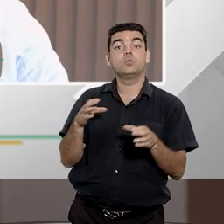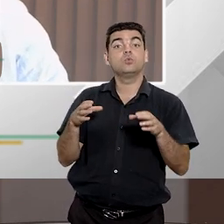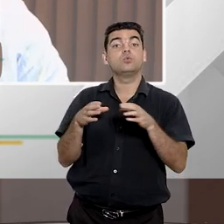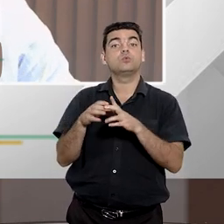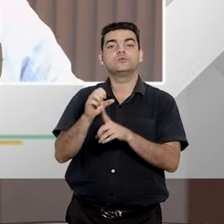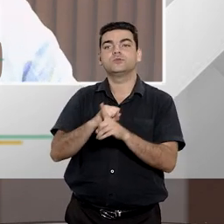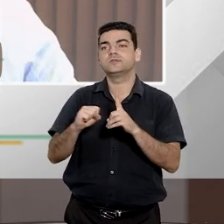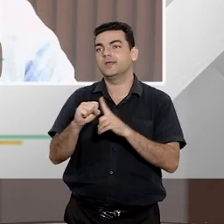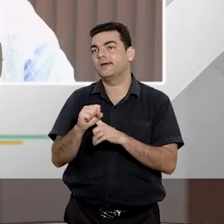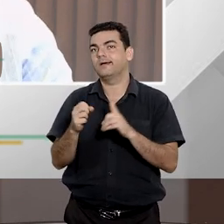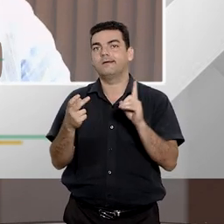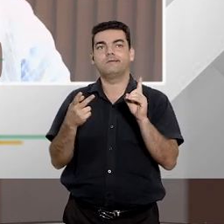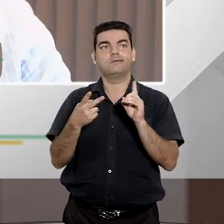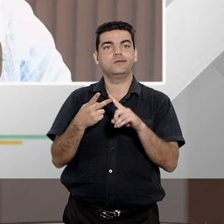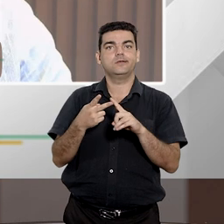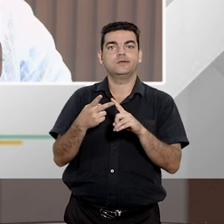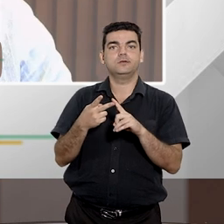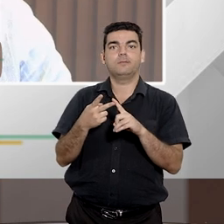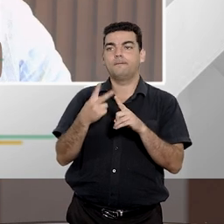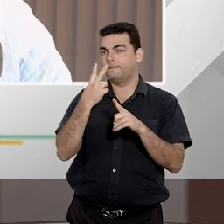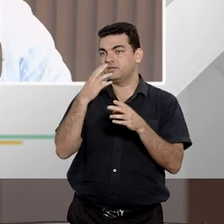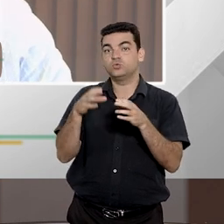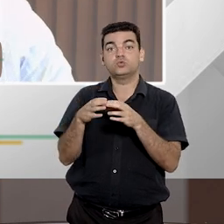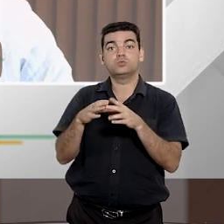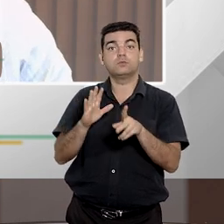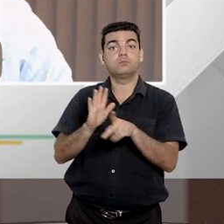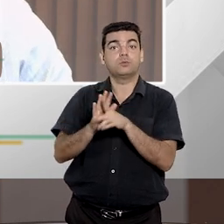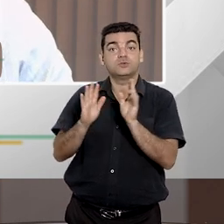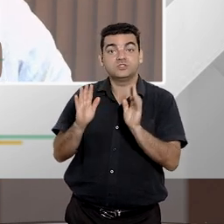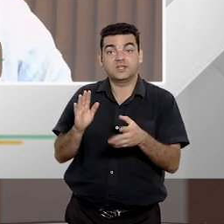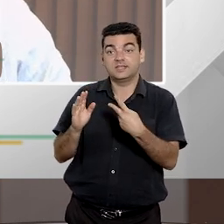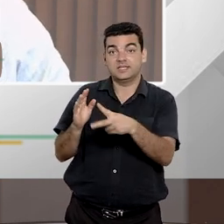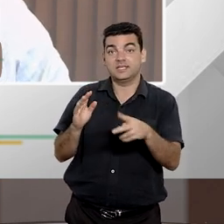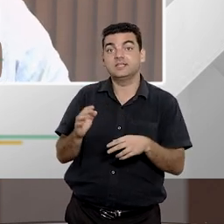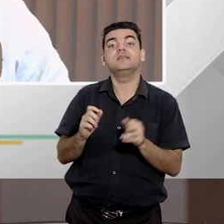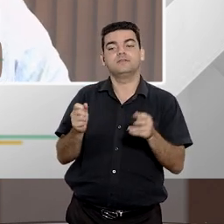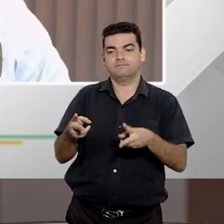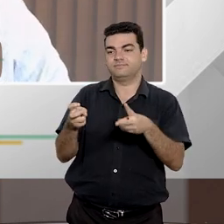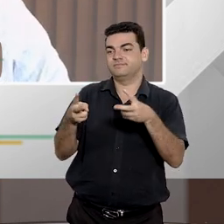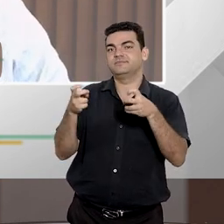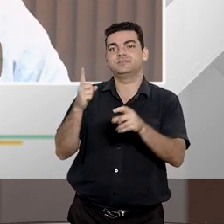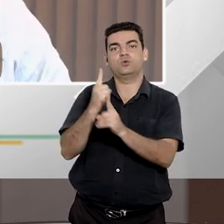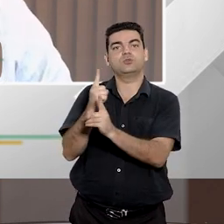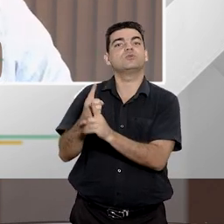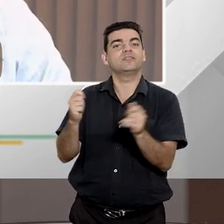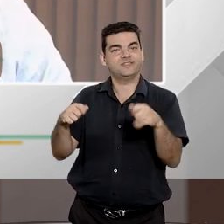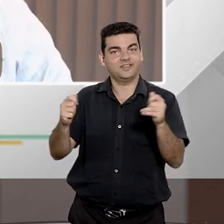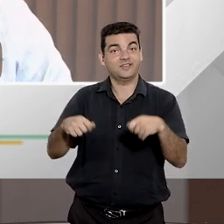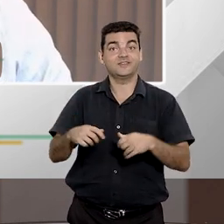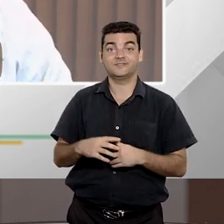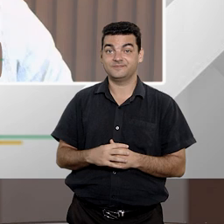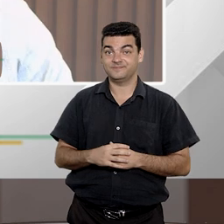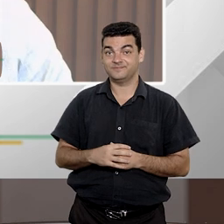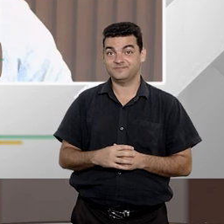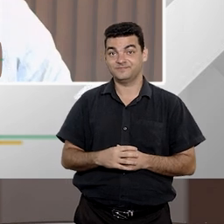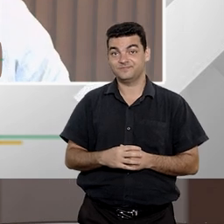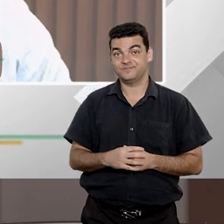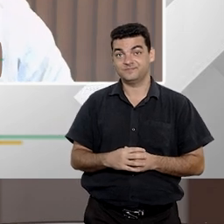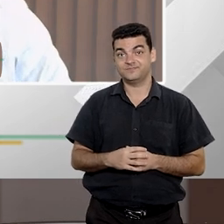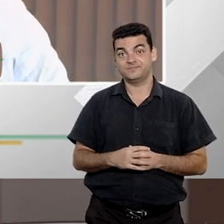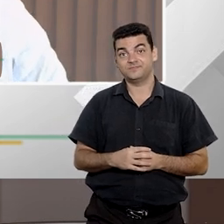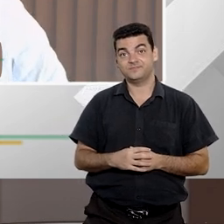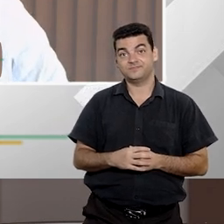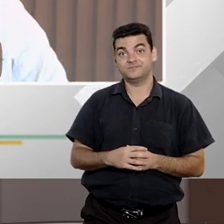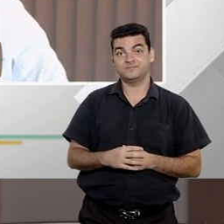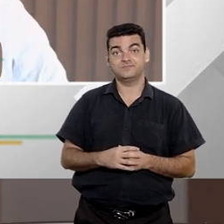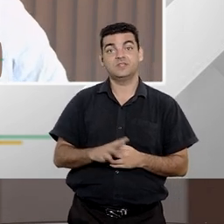social, de um determinado coletivo, e essas pessoas podem ser identificadas, ainda que